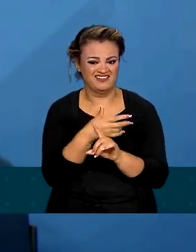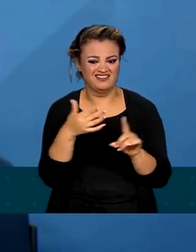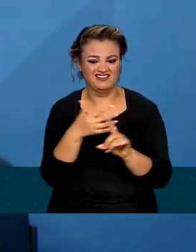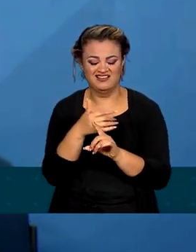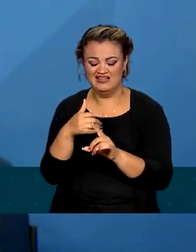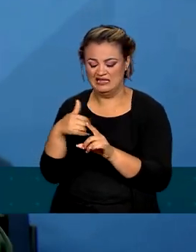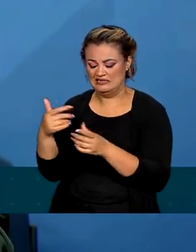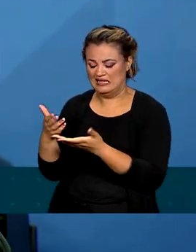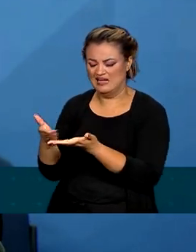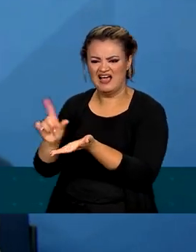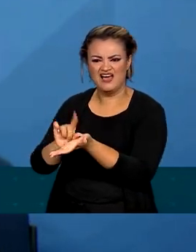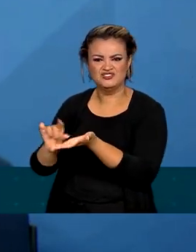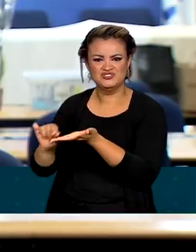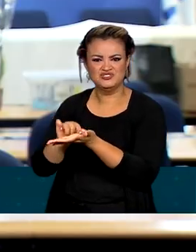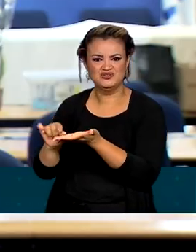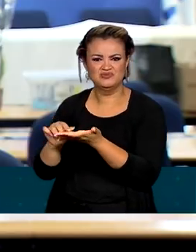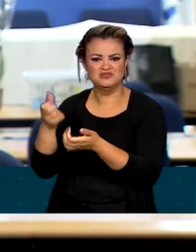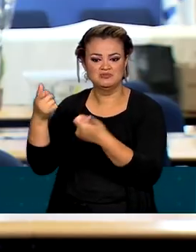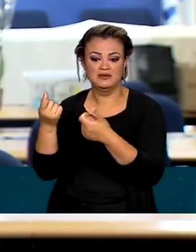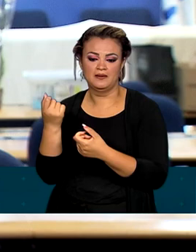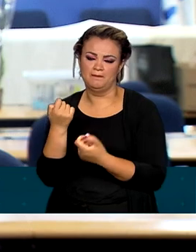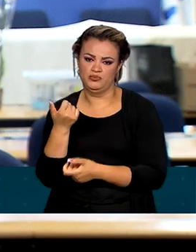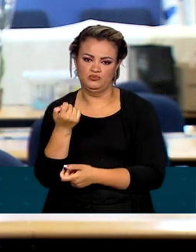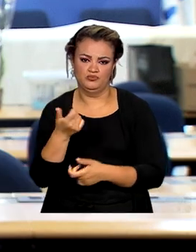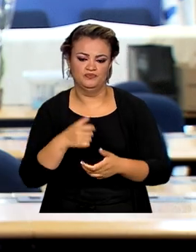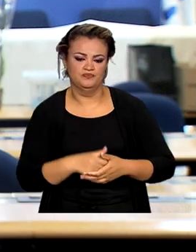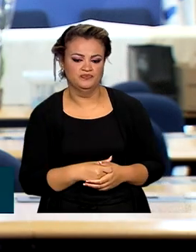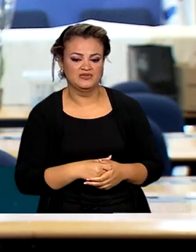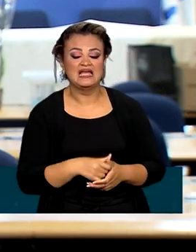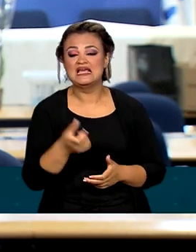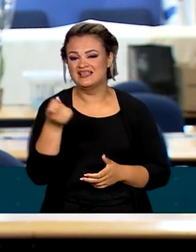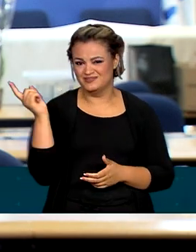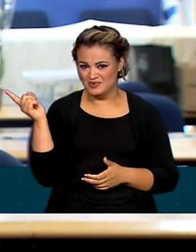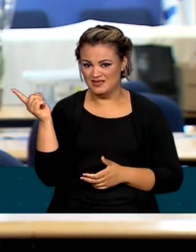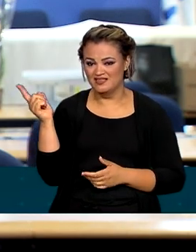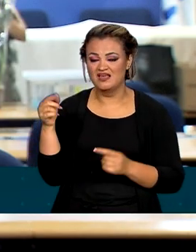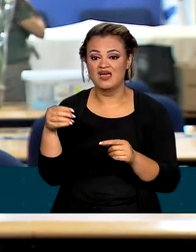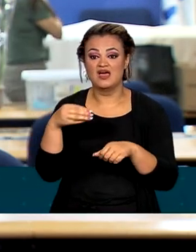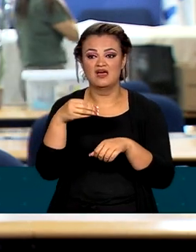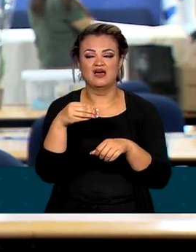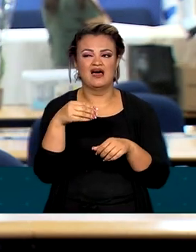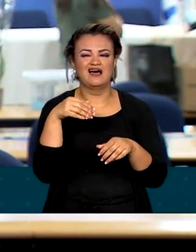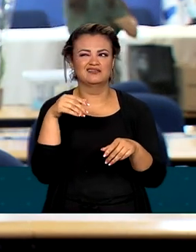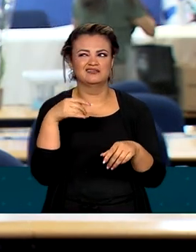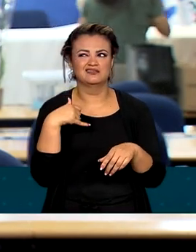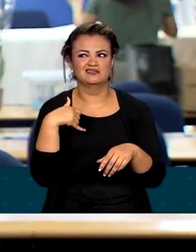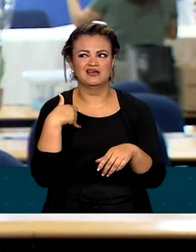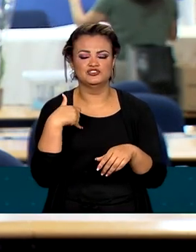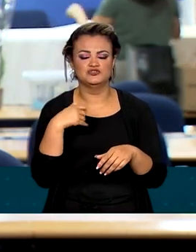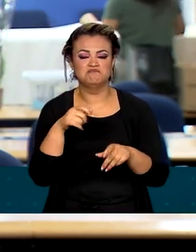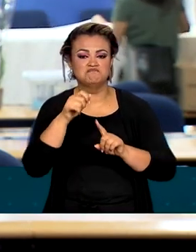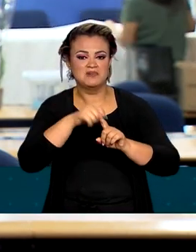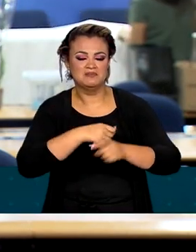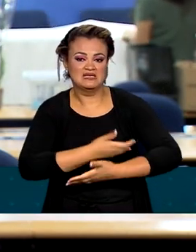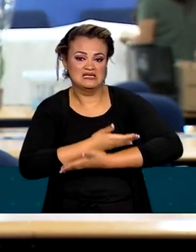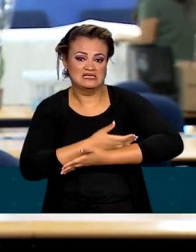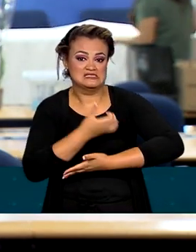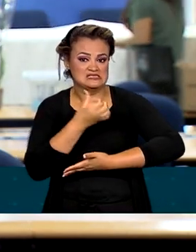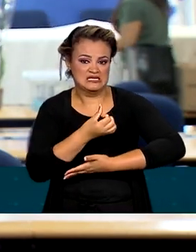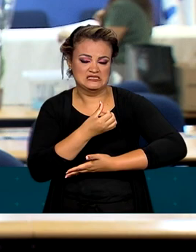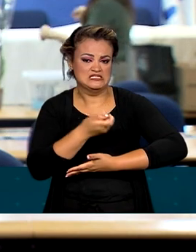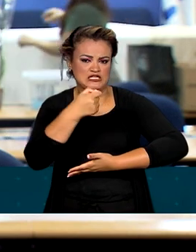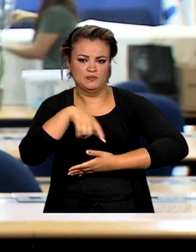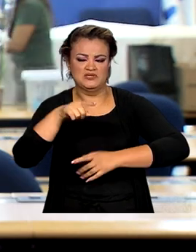literatura não se tem tantos casos assim. O medicamento é indicado para crianças com até seis meses e que não precisam da ajuda de